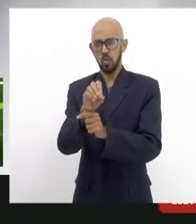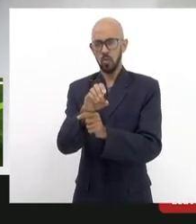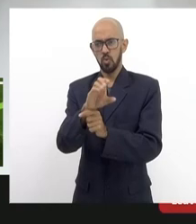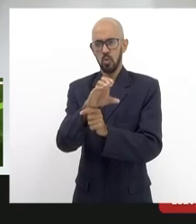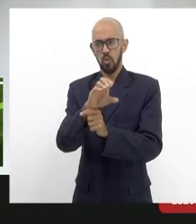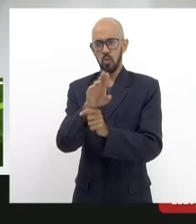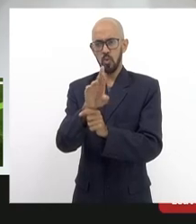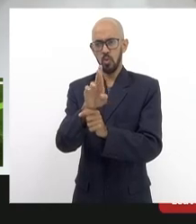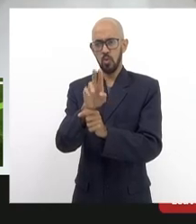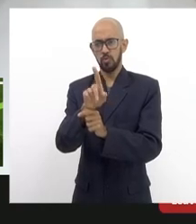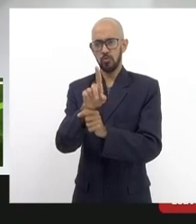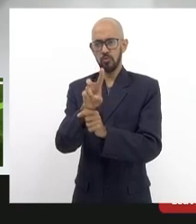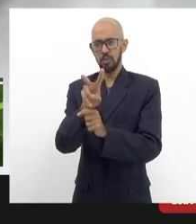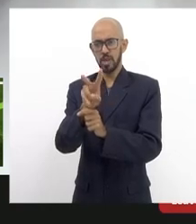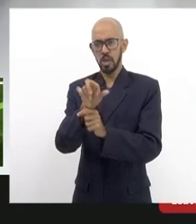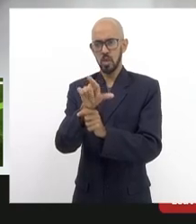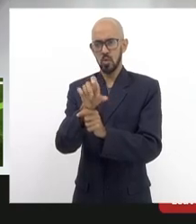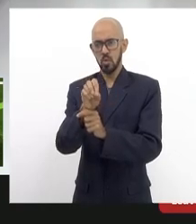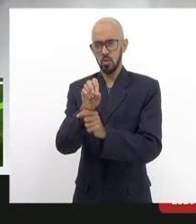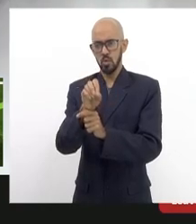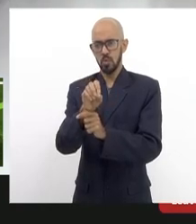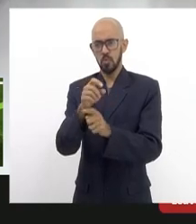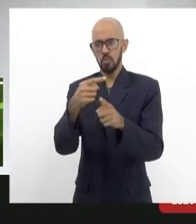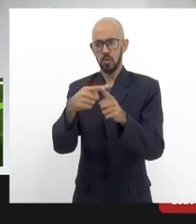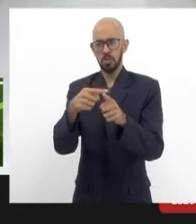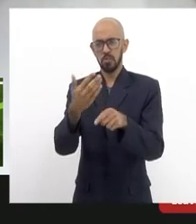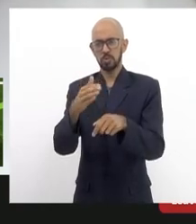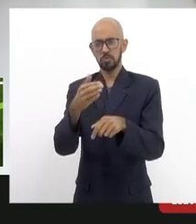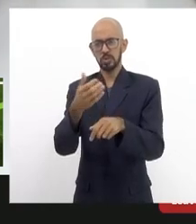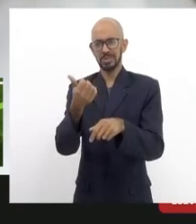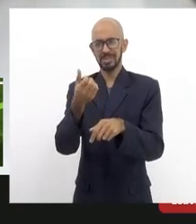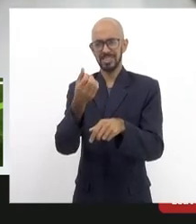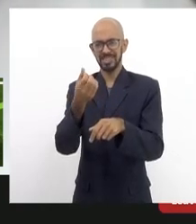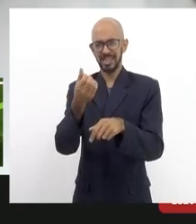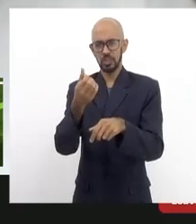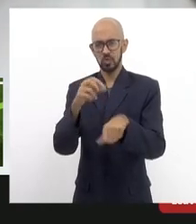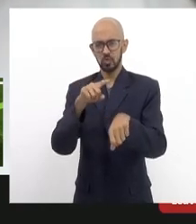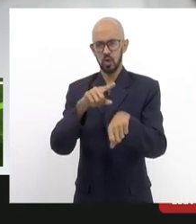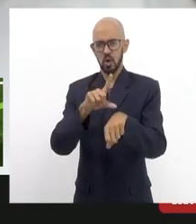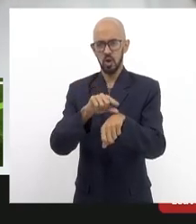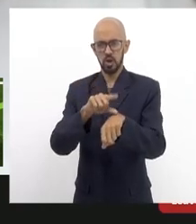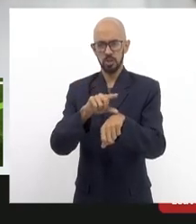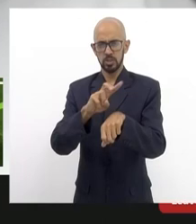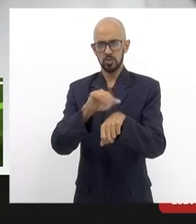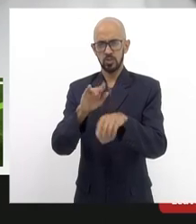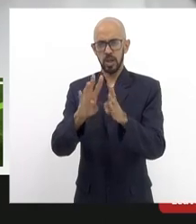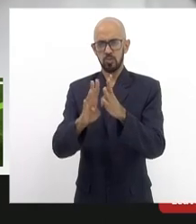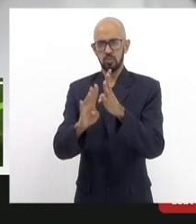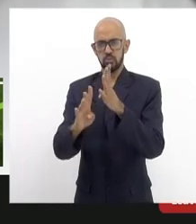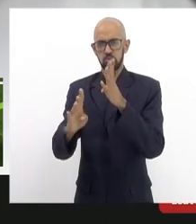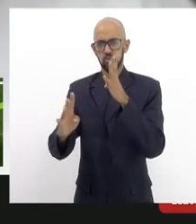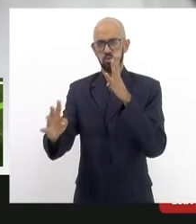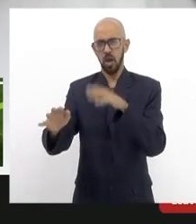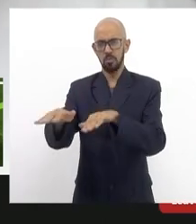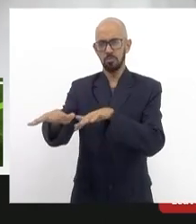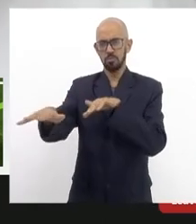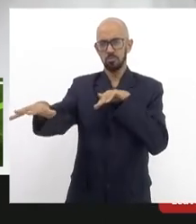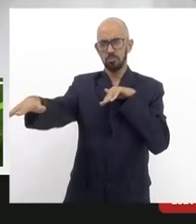16 horas ou 16 e 30 por aí vamos sair em cortejo até o Largo das Neves